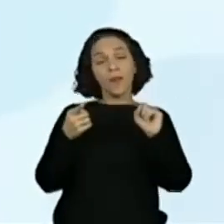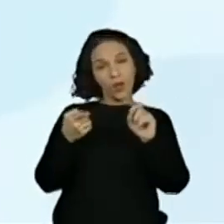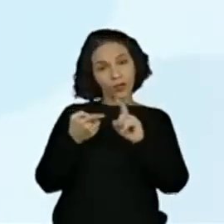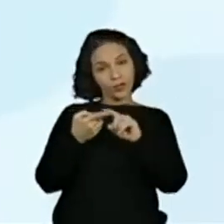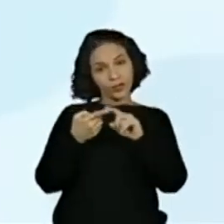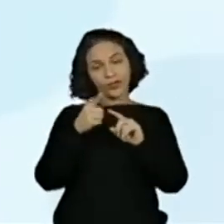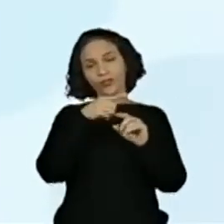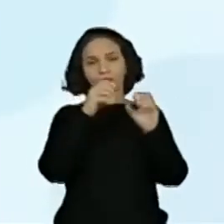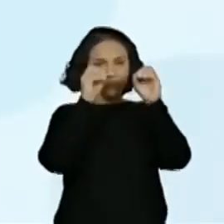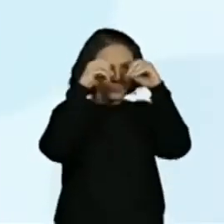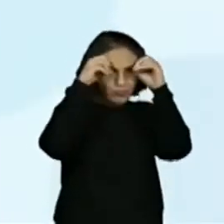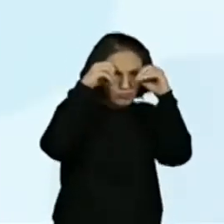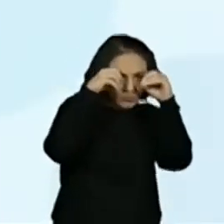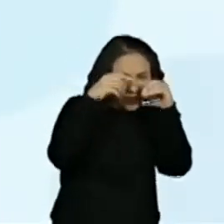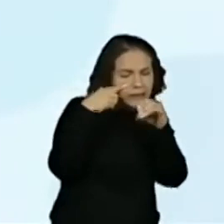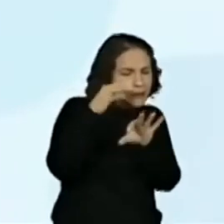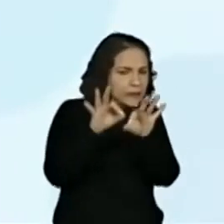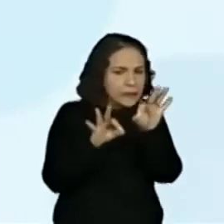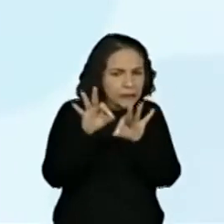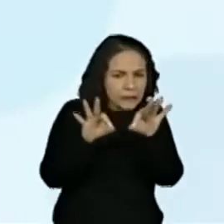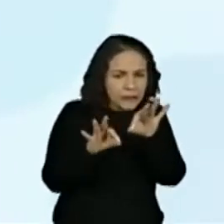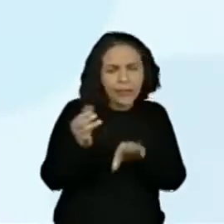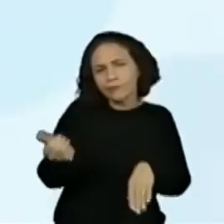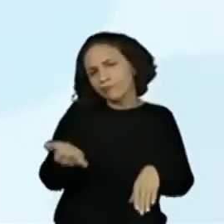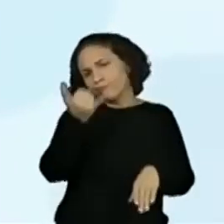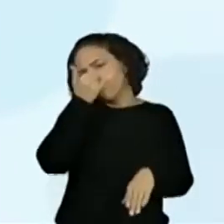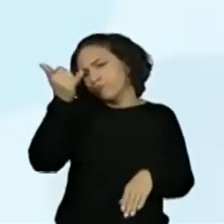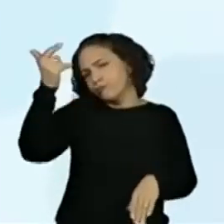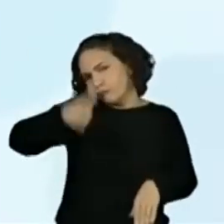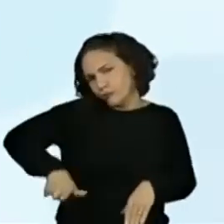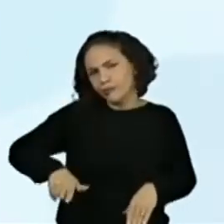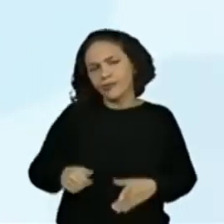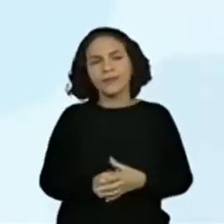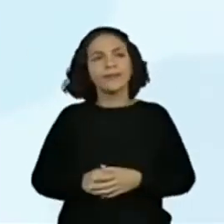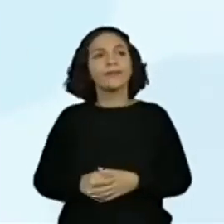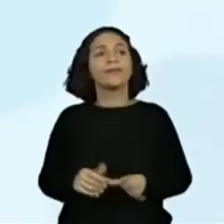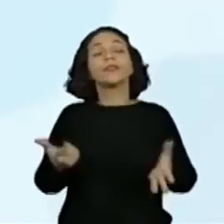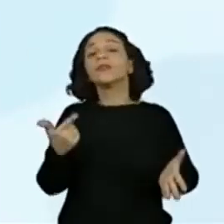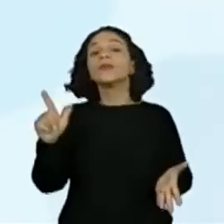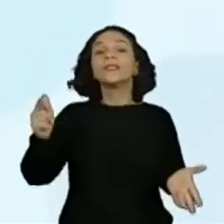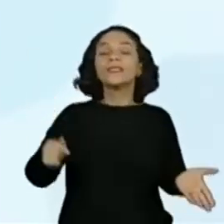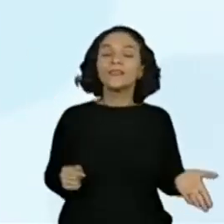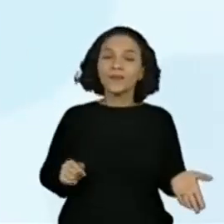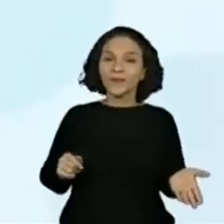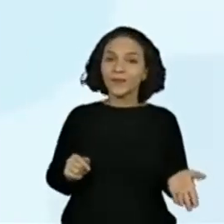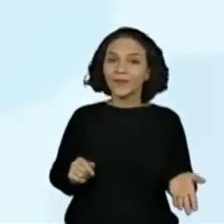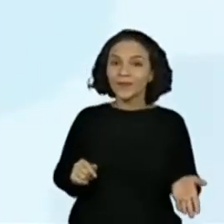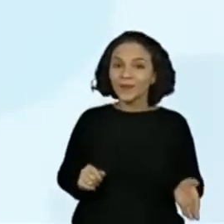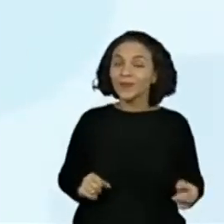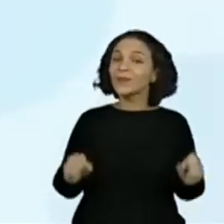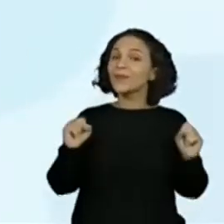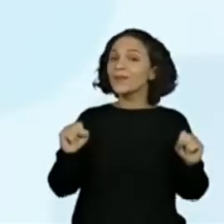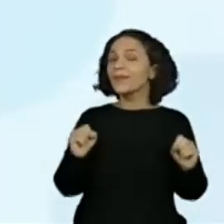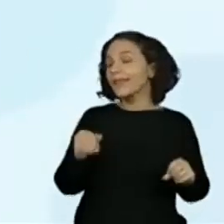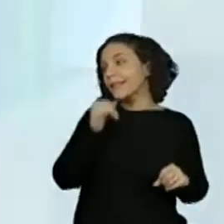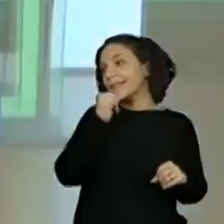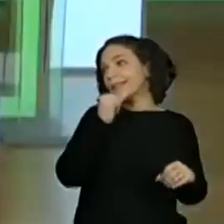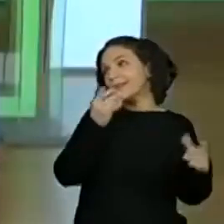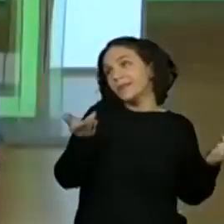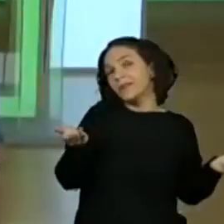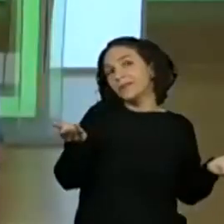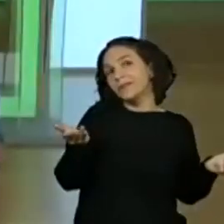noturno planejar de novo e acabar se dando mal de novo. Outro plano, gente. Ah, e o outro, talvez, professora,